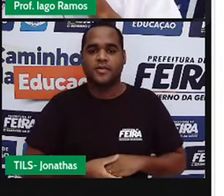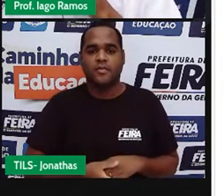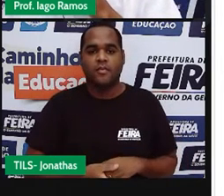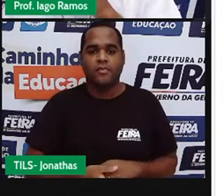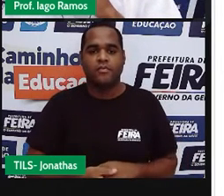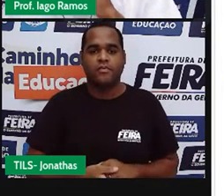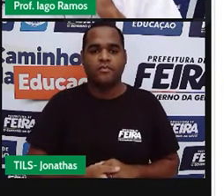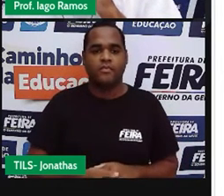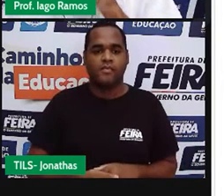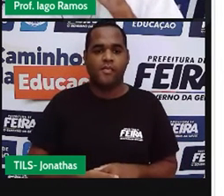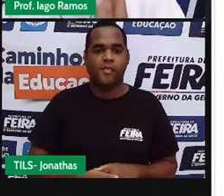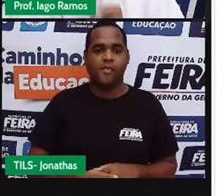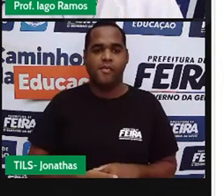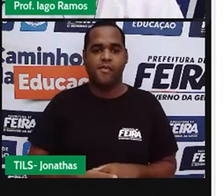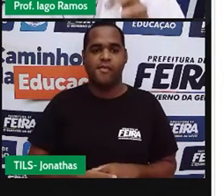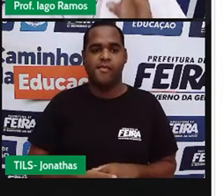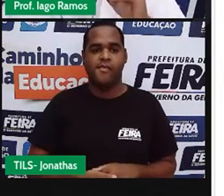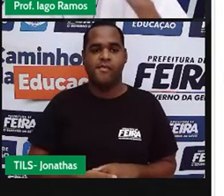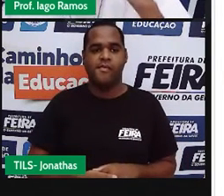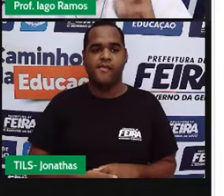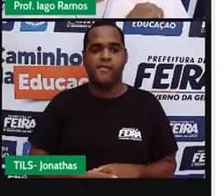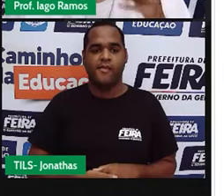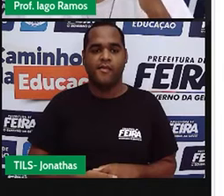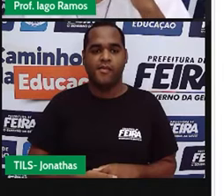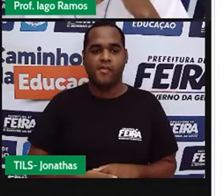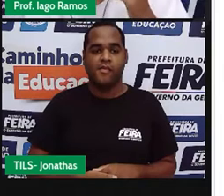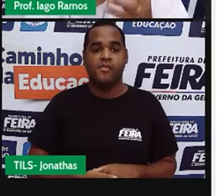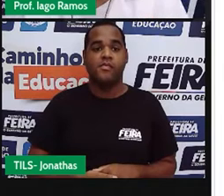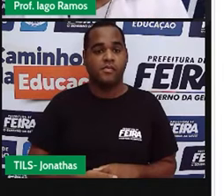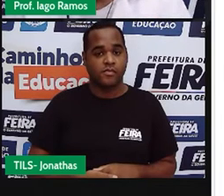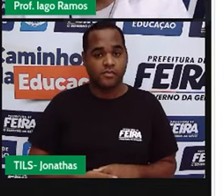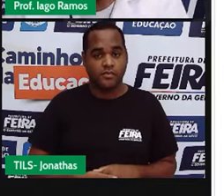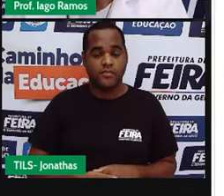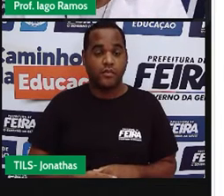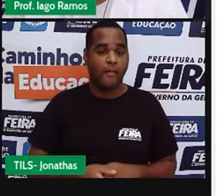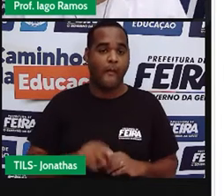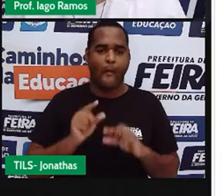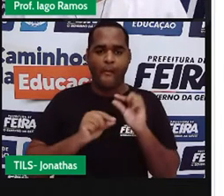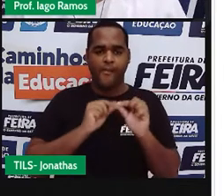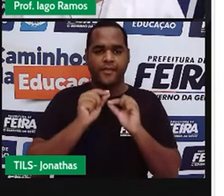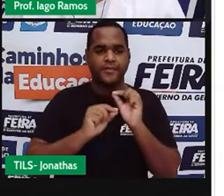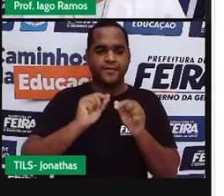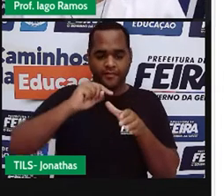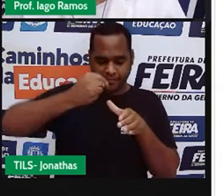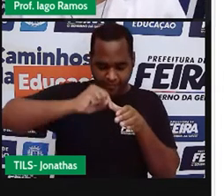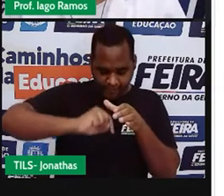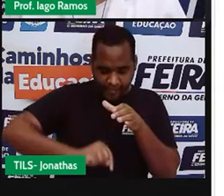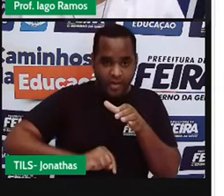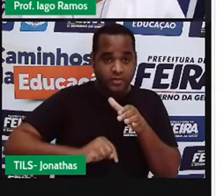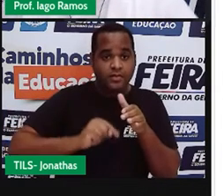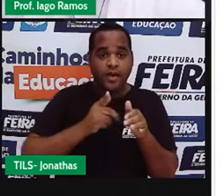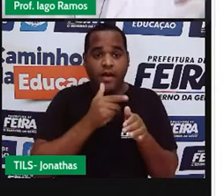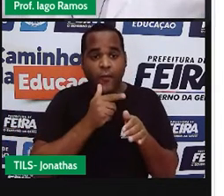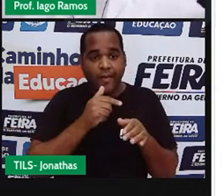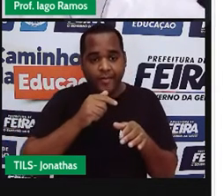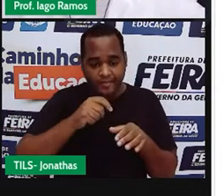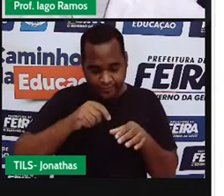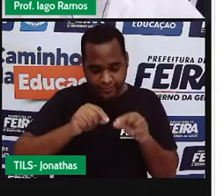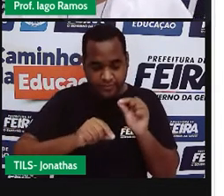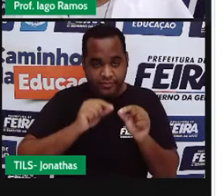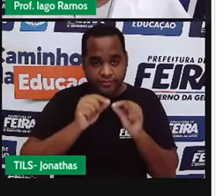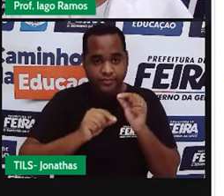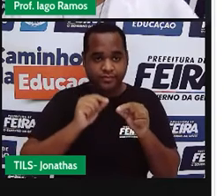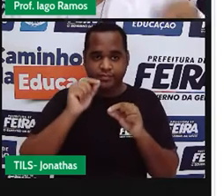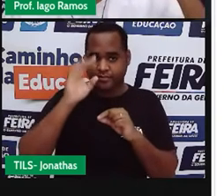tá? E aí você já deve estar pensando onde deverá ser feito esse poço artesiano. Primeira